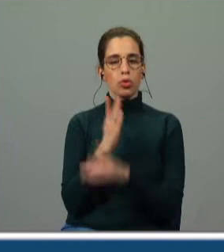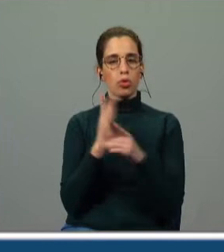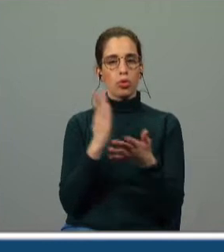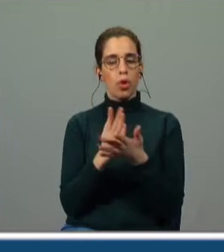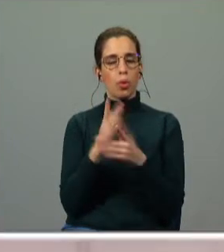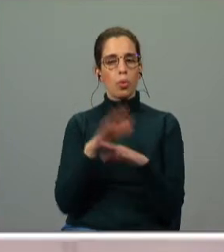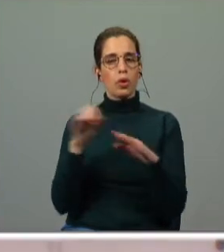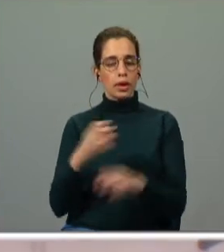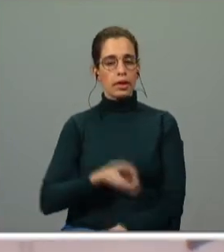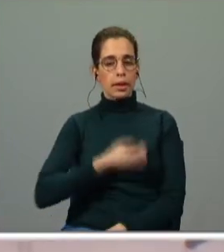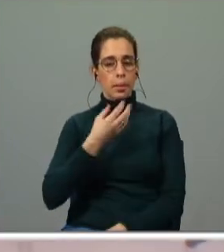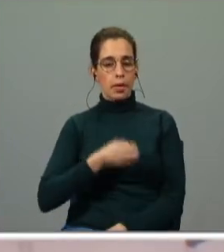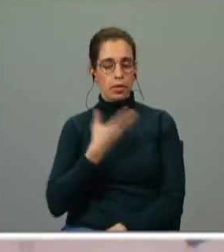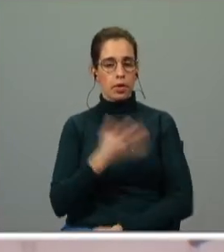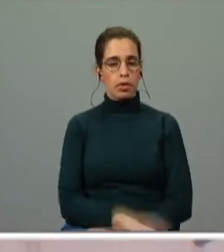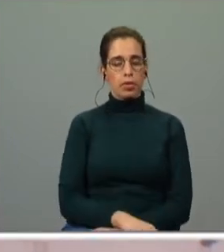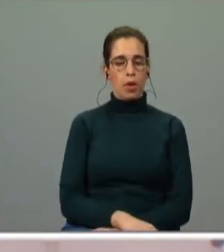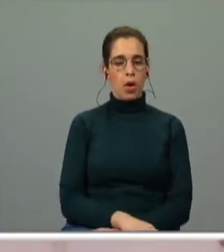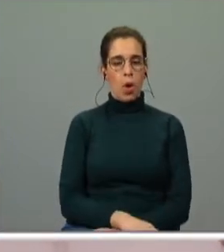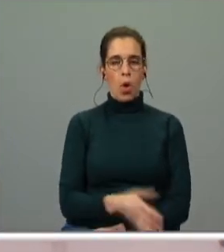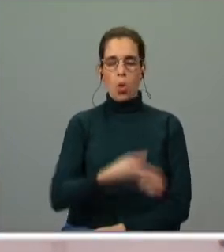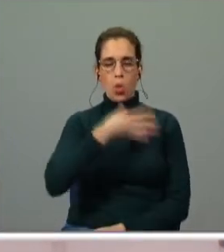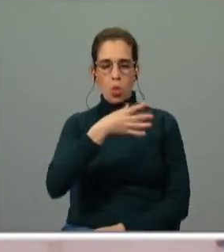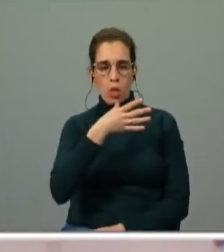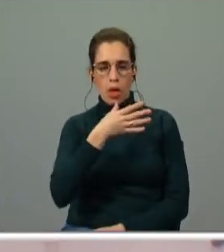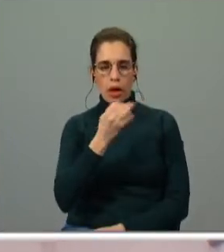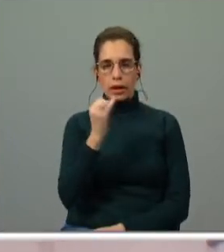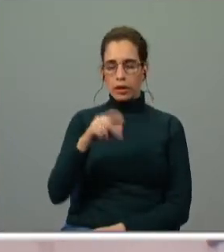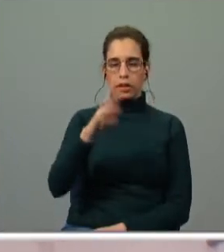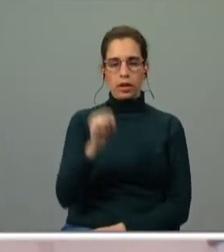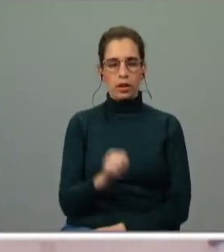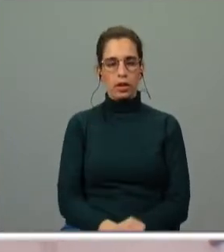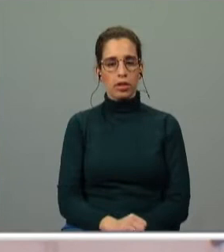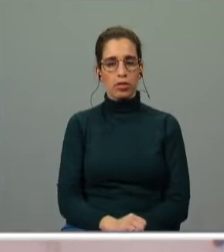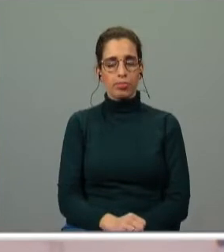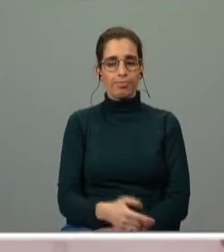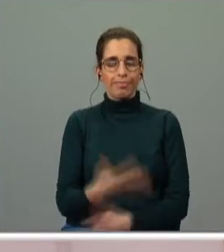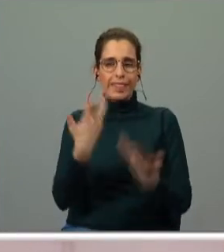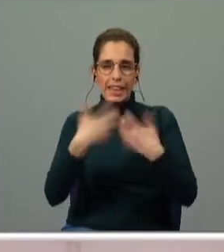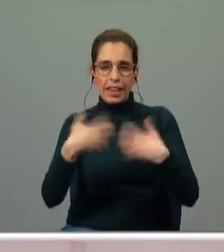-la. Portanto o narrador Inês questiona a humanidade do rei diz se